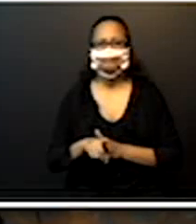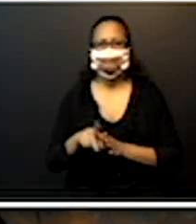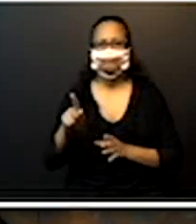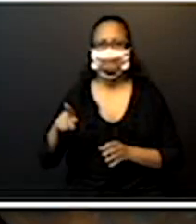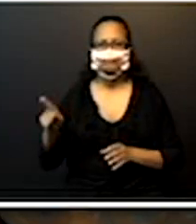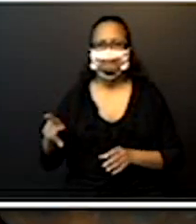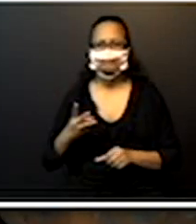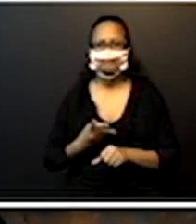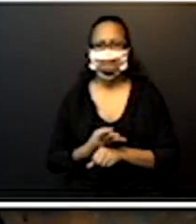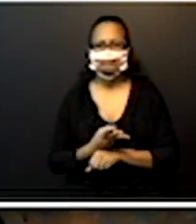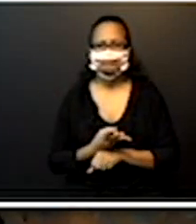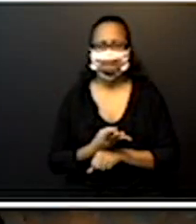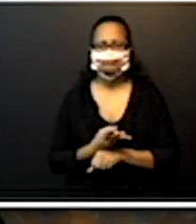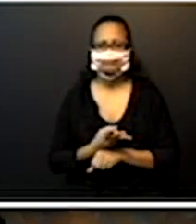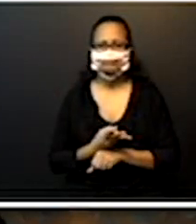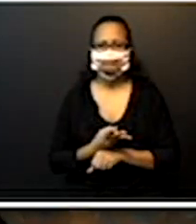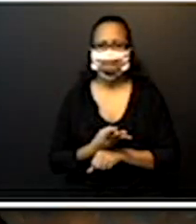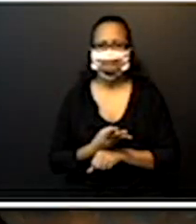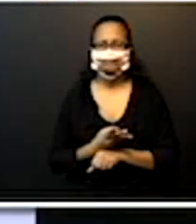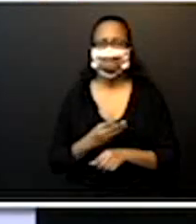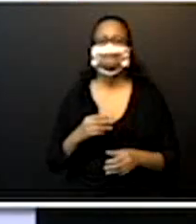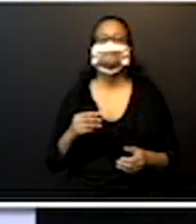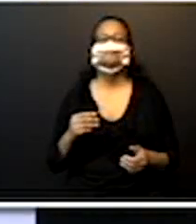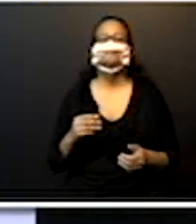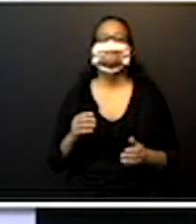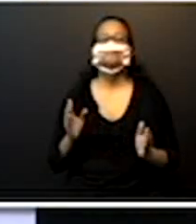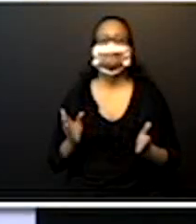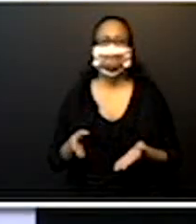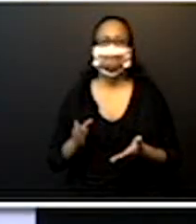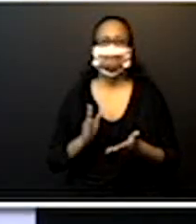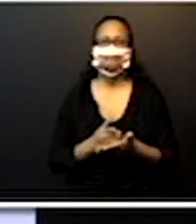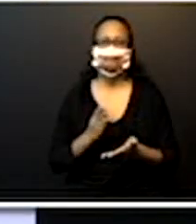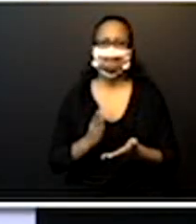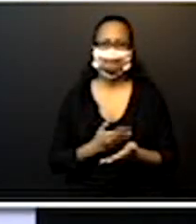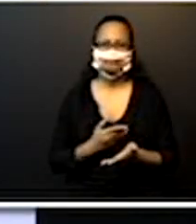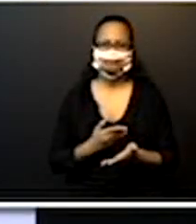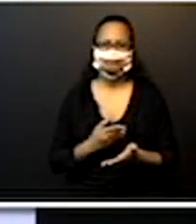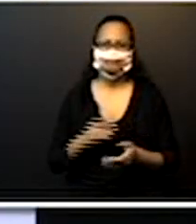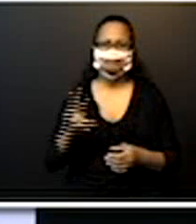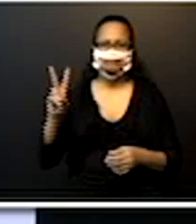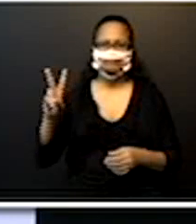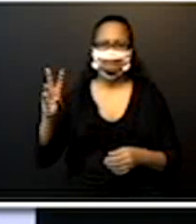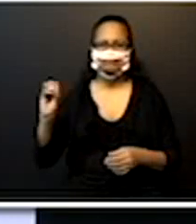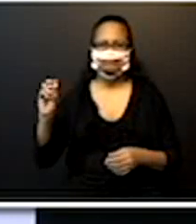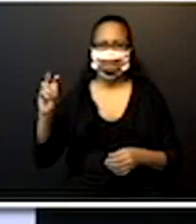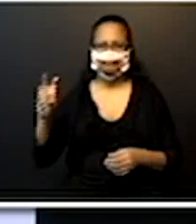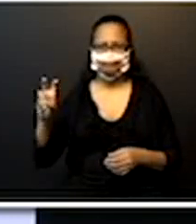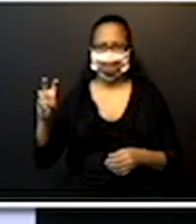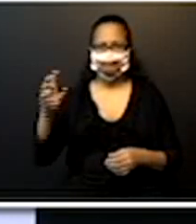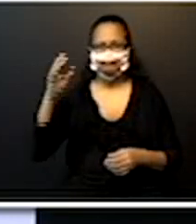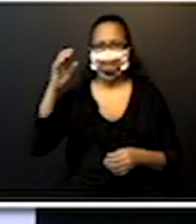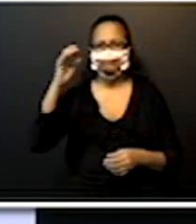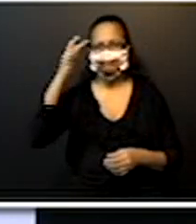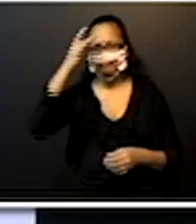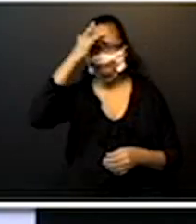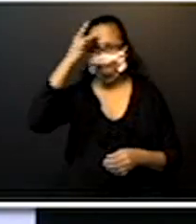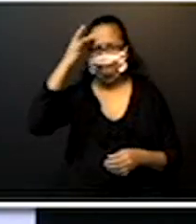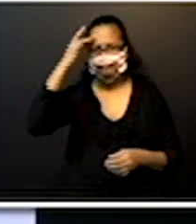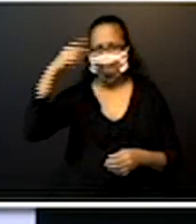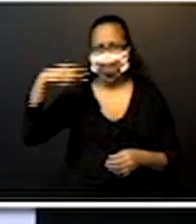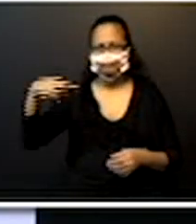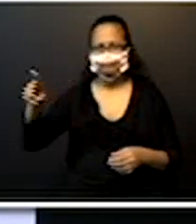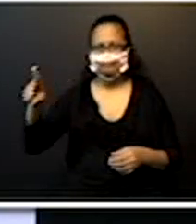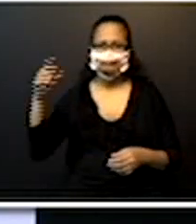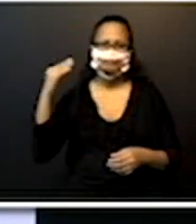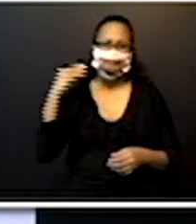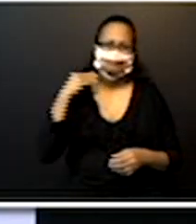Olha a próxima página aí, que é a 205. A 205, uma pessoa foi ao banco para sacar dinheiro no caixa